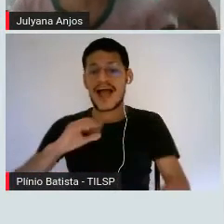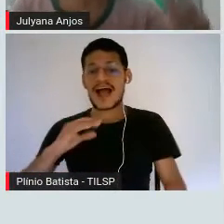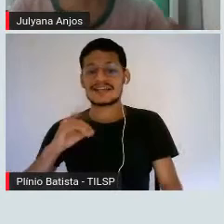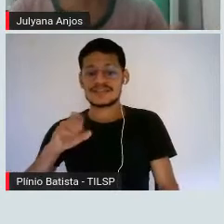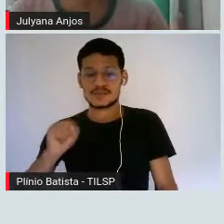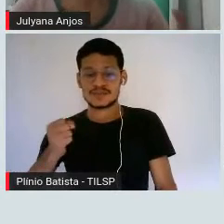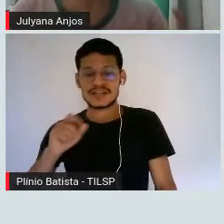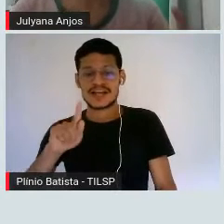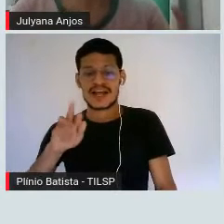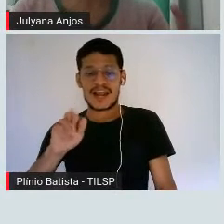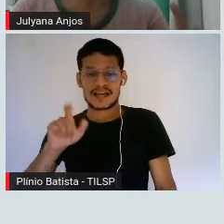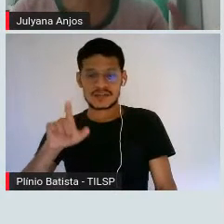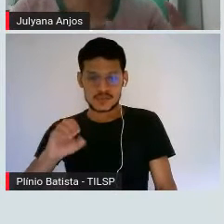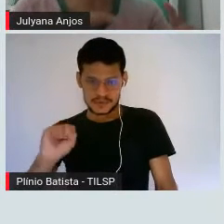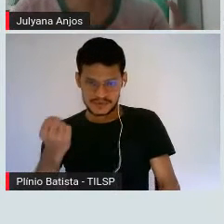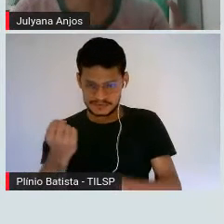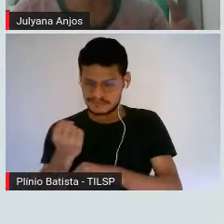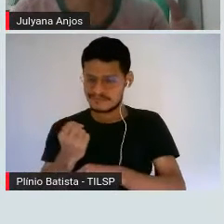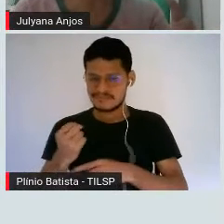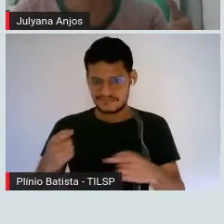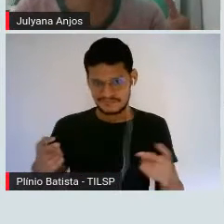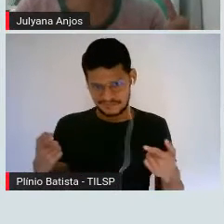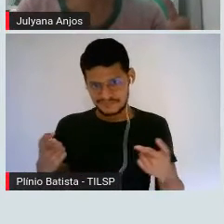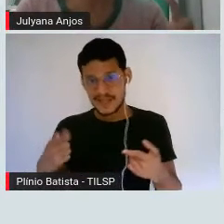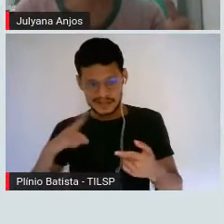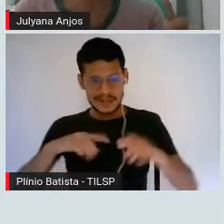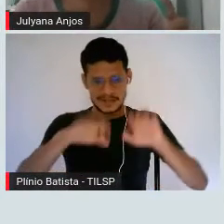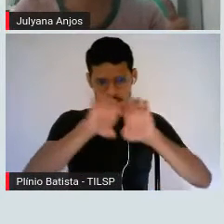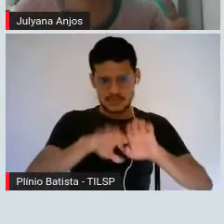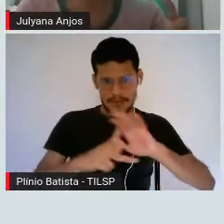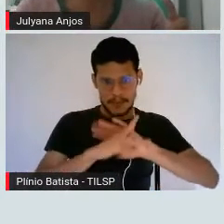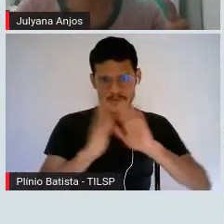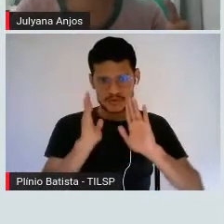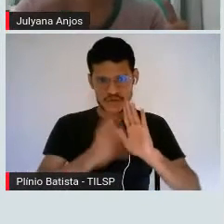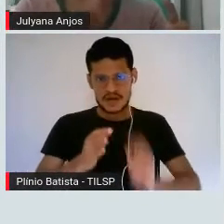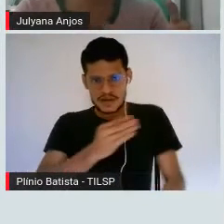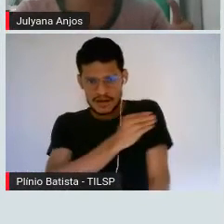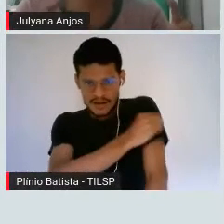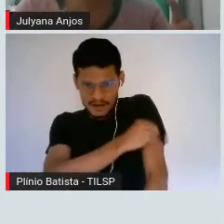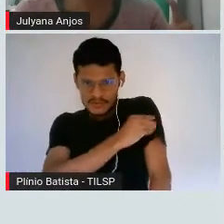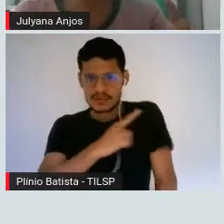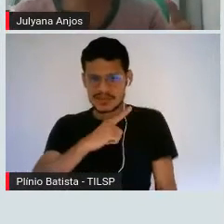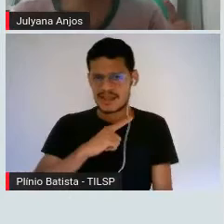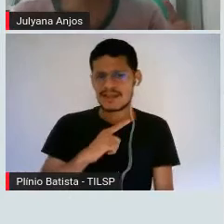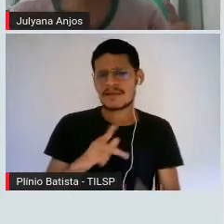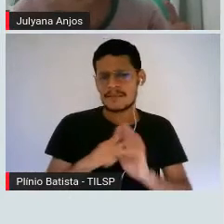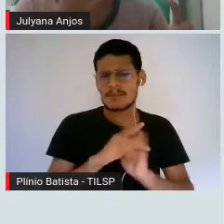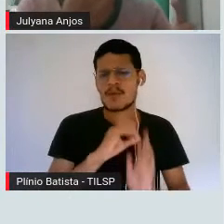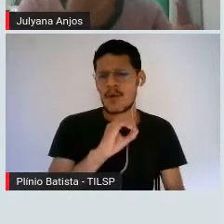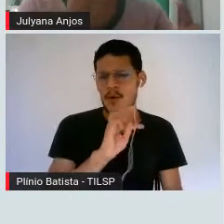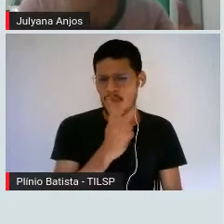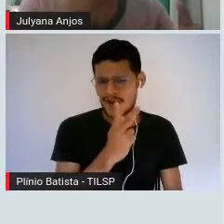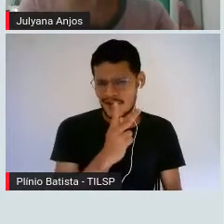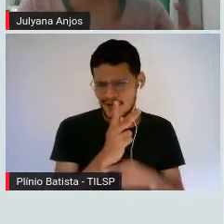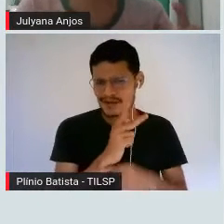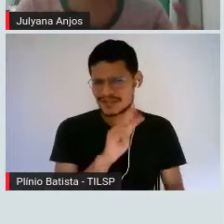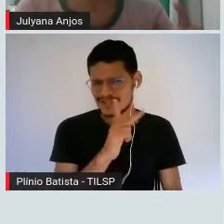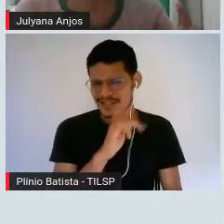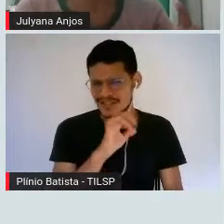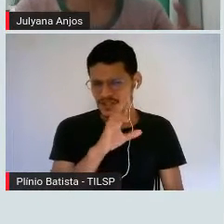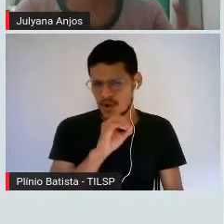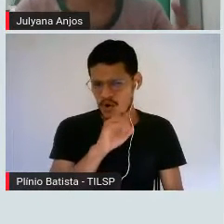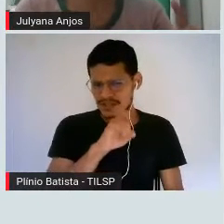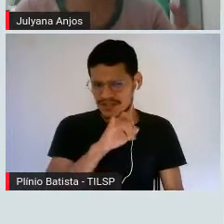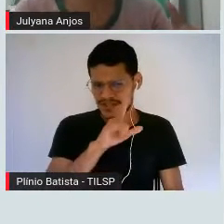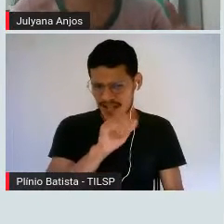vou ter uma estrutura de álcool, que tem uma hidroxila, que a gente chama de hidroxila, o que se chama de OH, tá? E